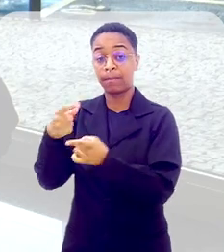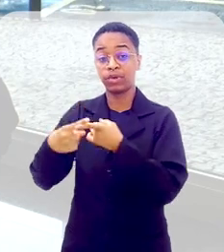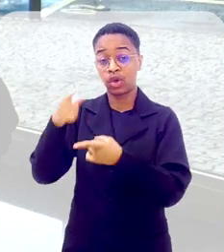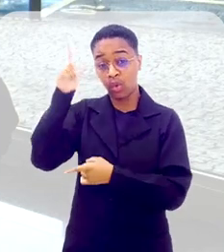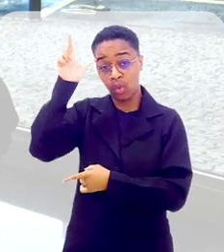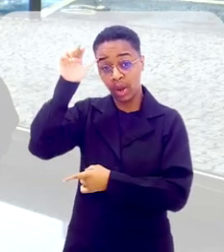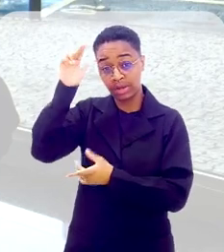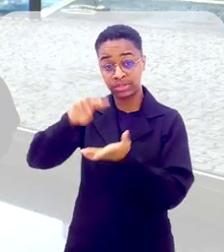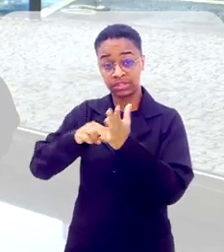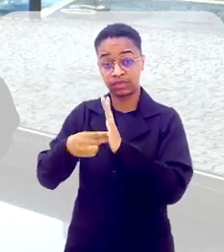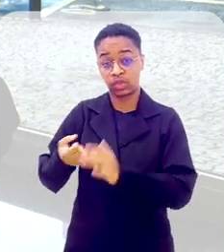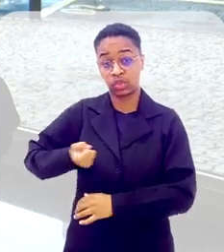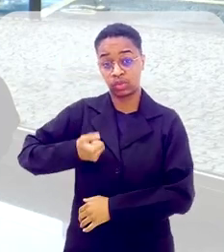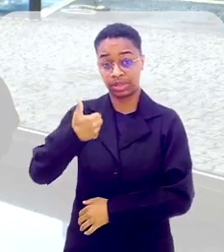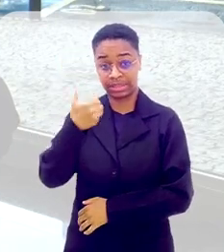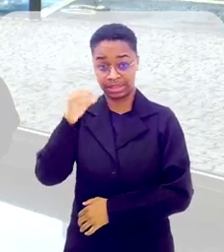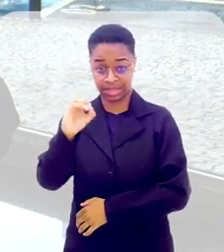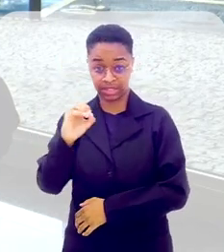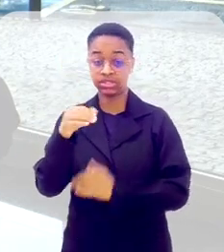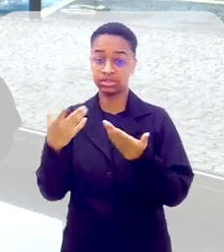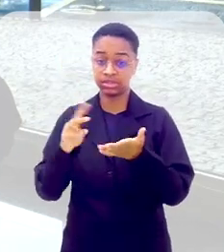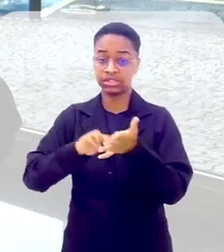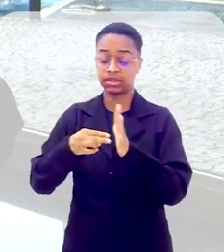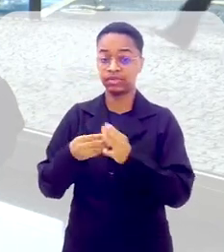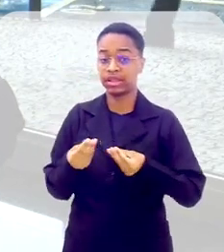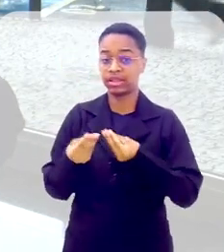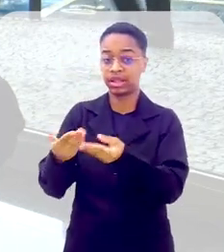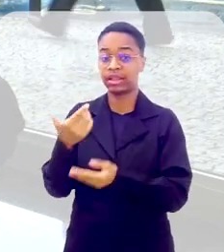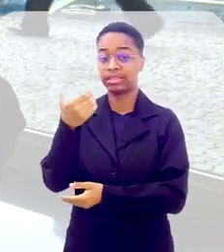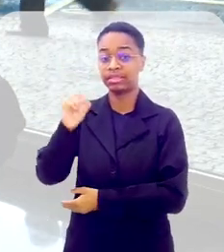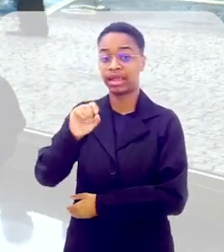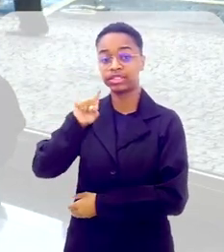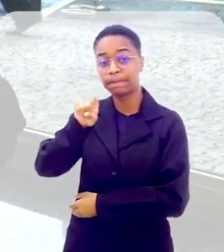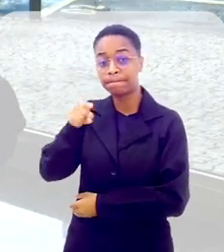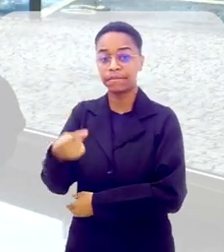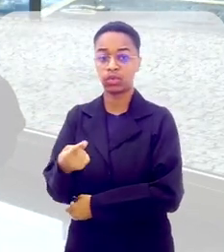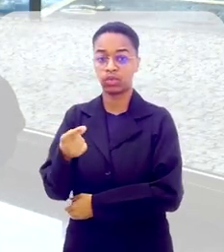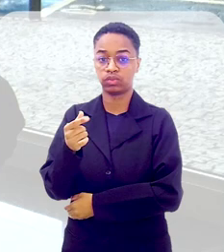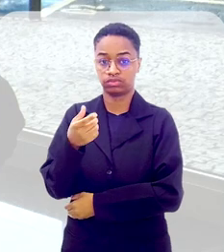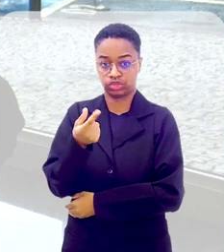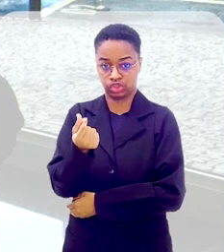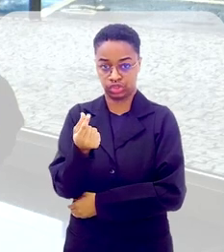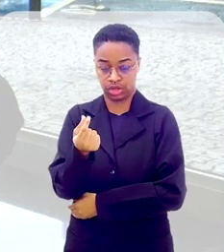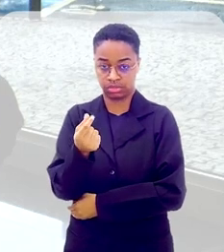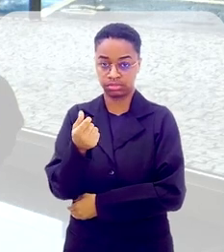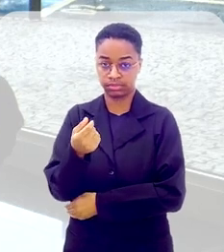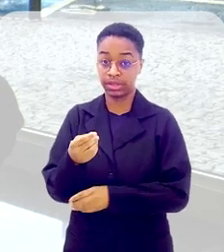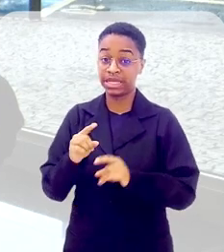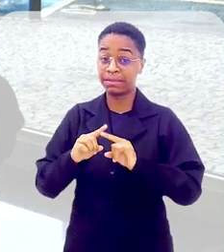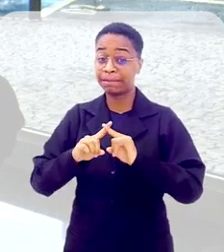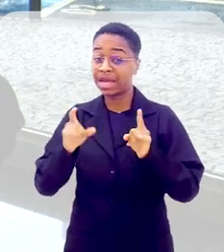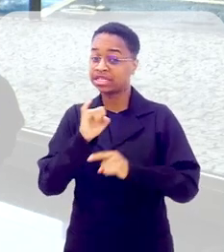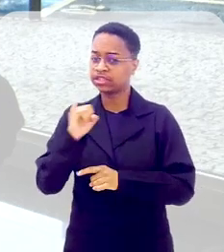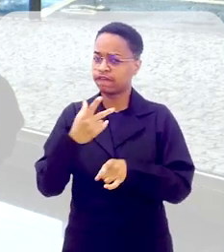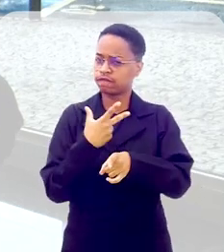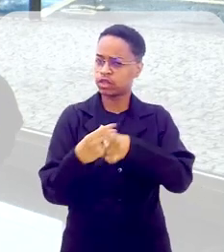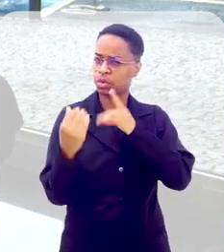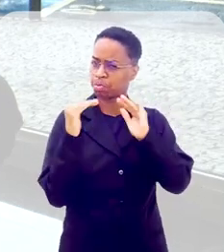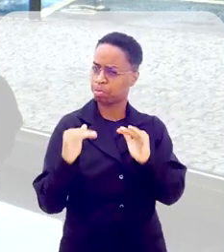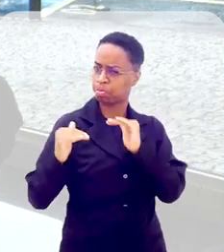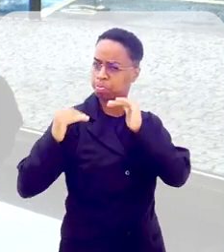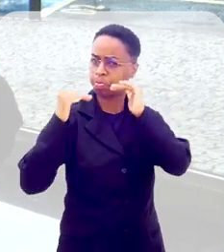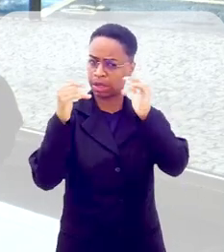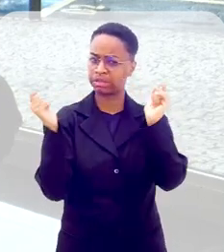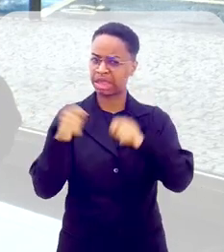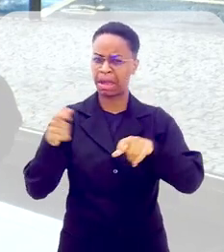do bicho, é o número 10. Então, significaria dar 10 mil réis. Uma vitória vantajosa, uma vitória que